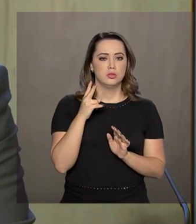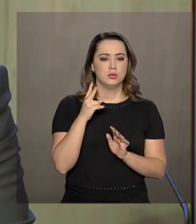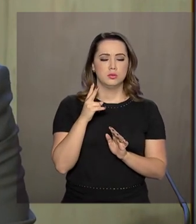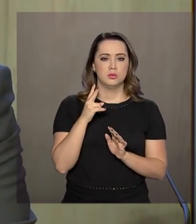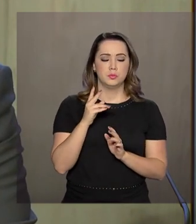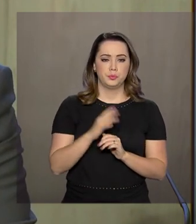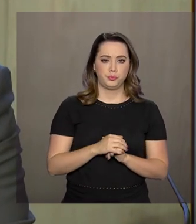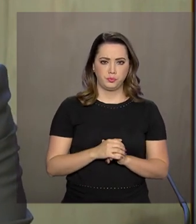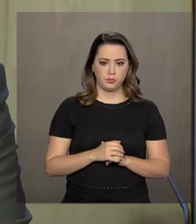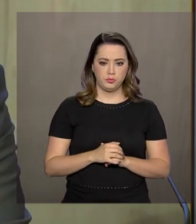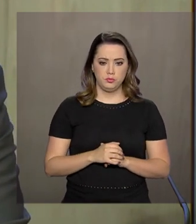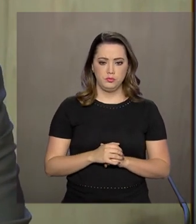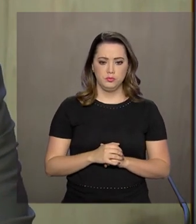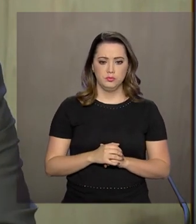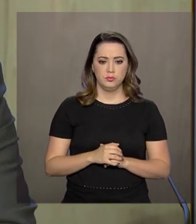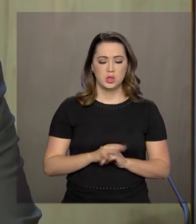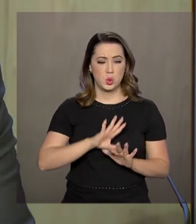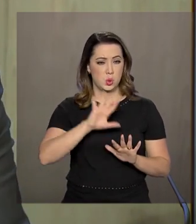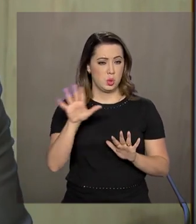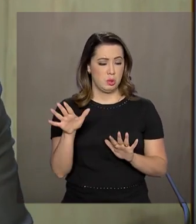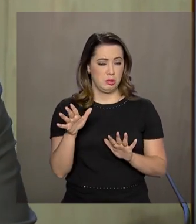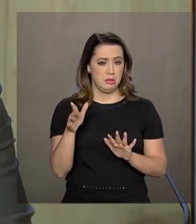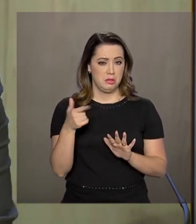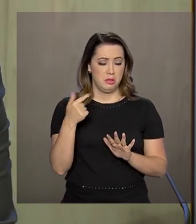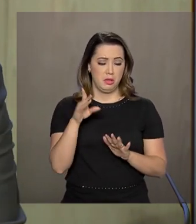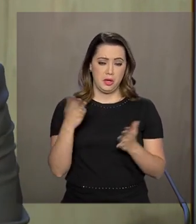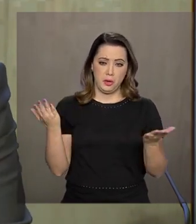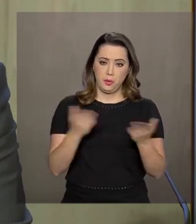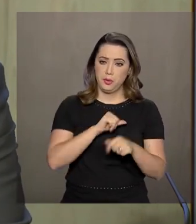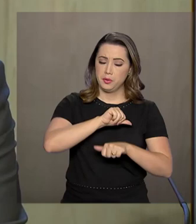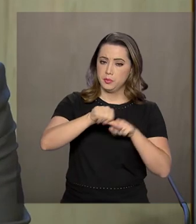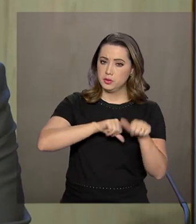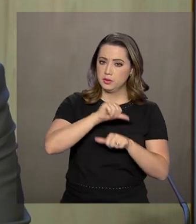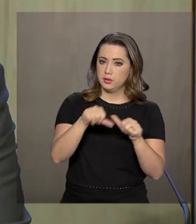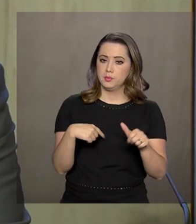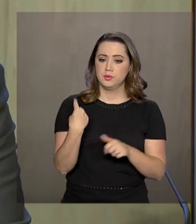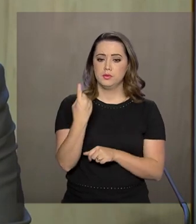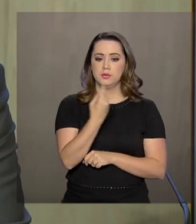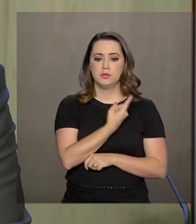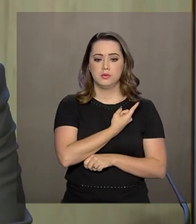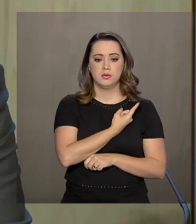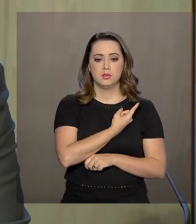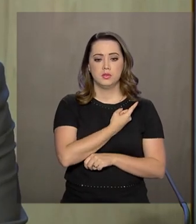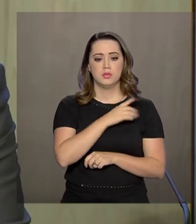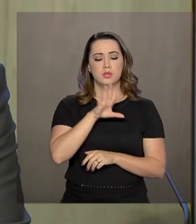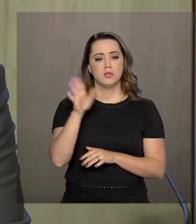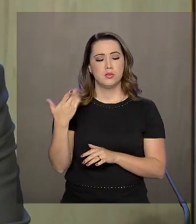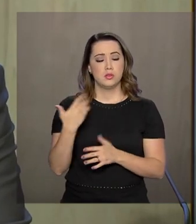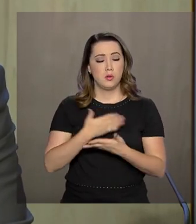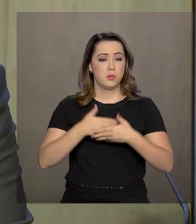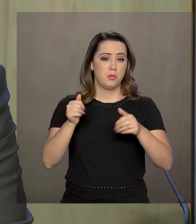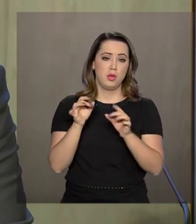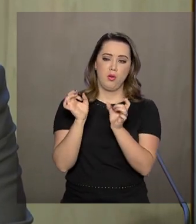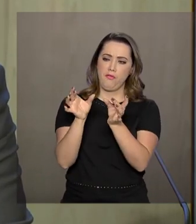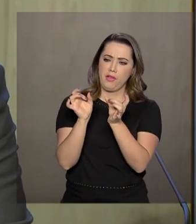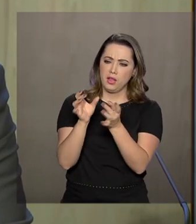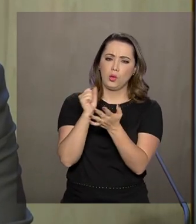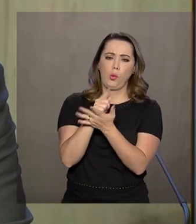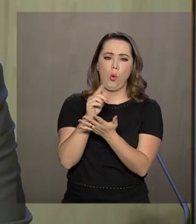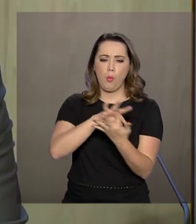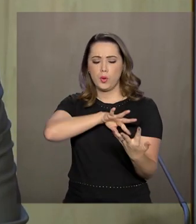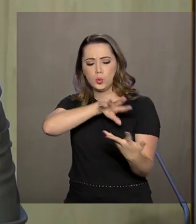da substituição de importações e partindo para uma inserção econômica internacional mais